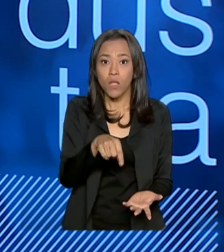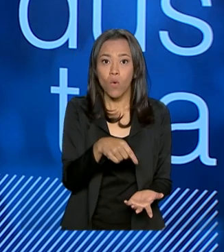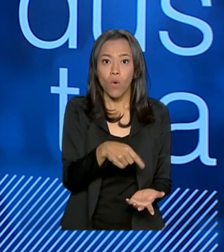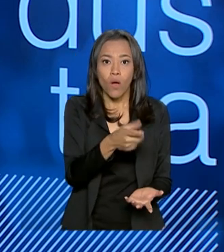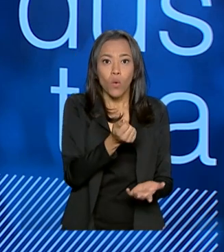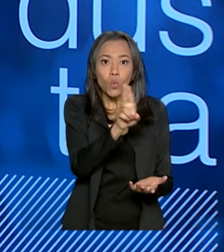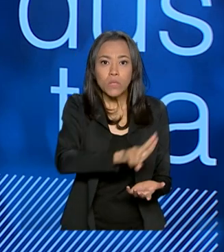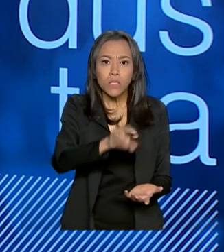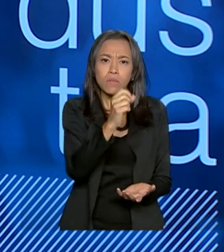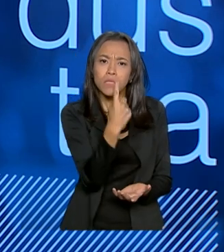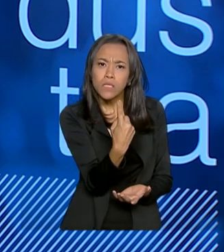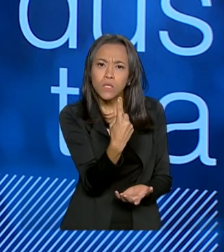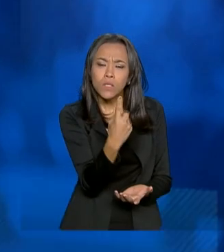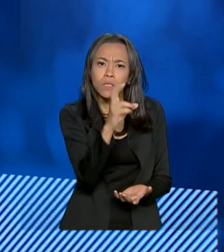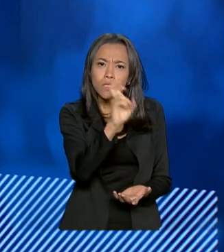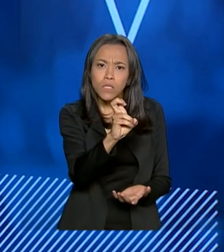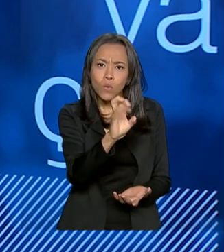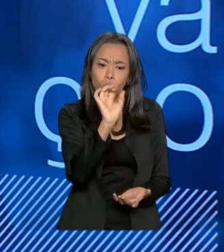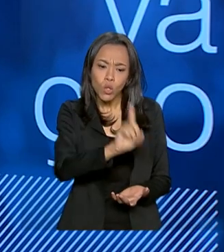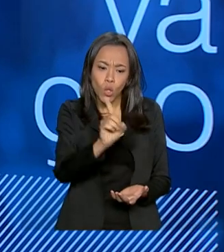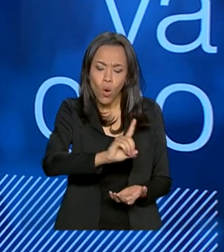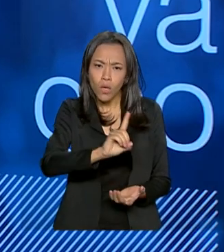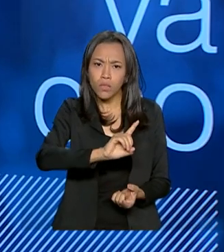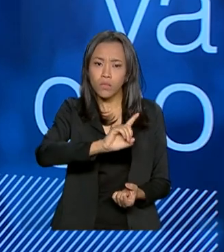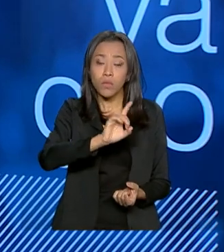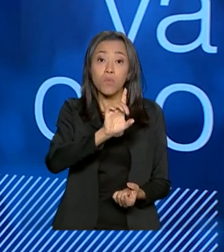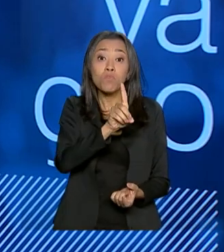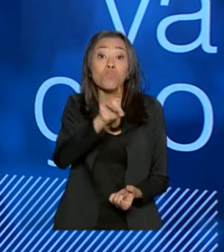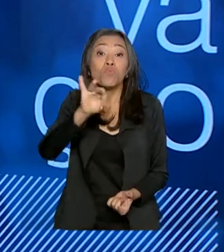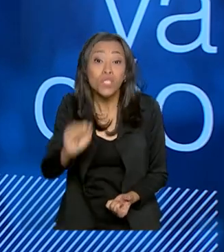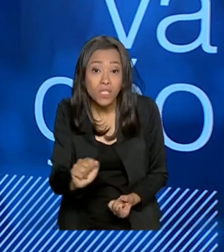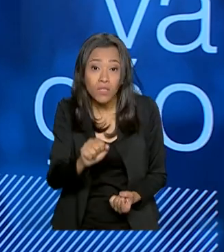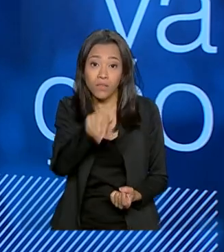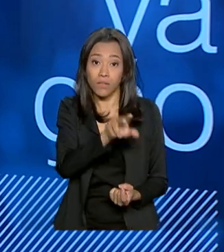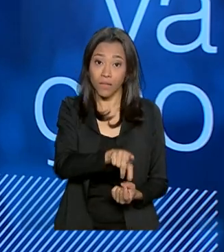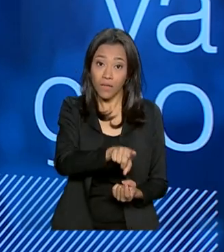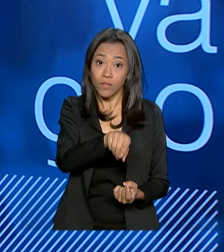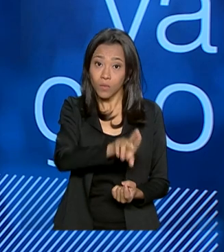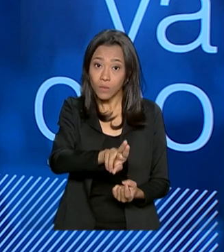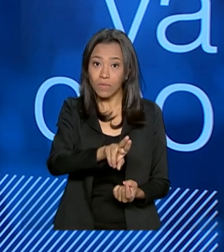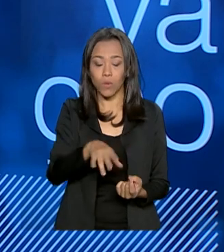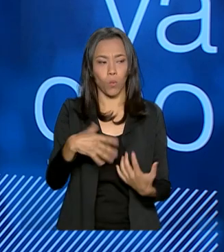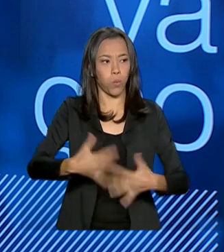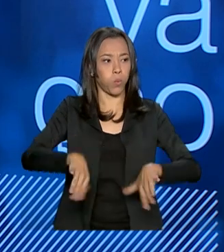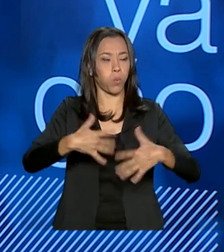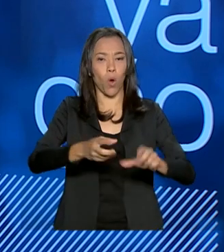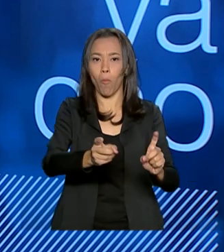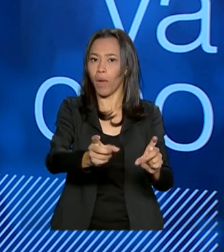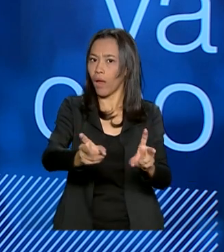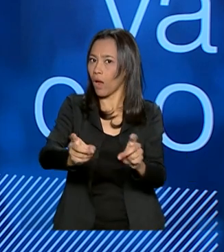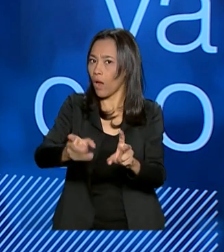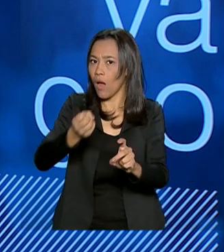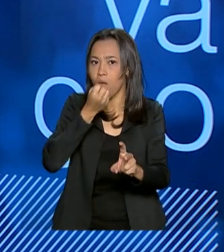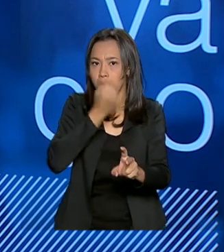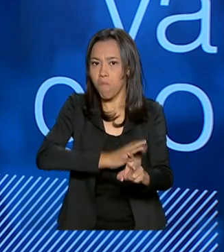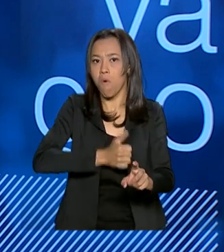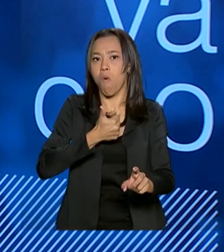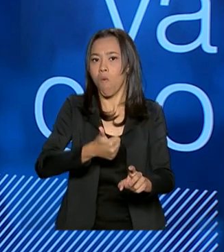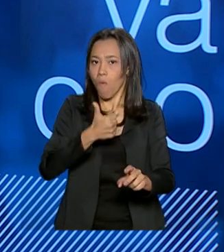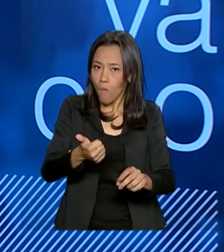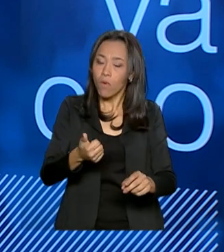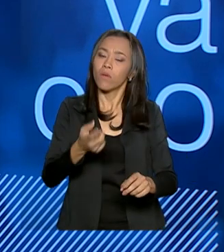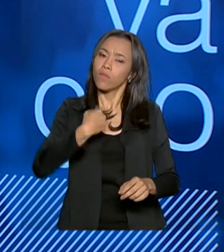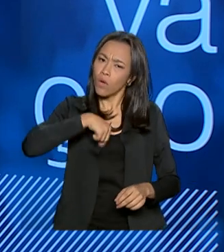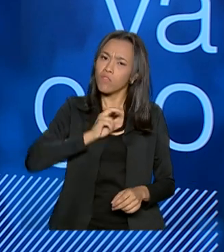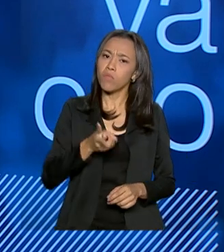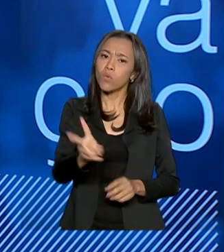dólares por dia, é um mercado fabuloso. Então, nós temos que buscar o nosso acesso, manter o acesso que nós